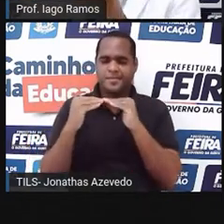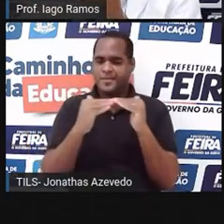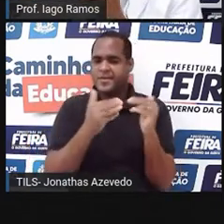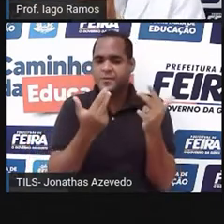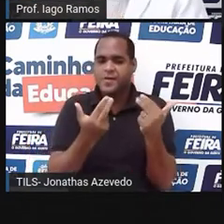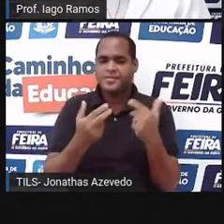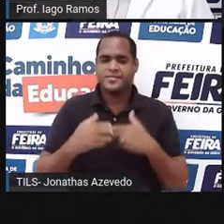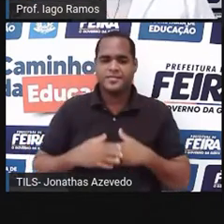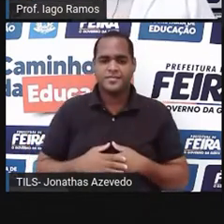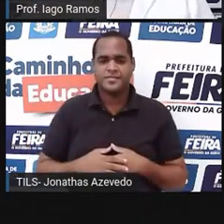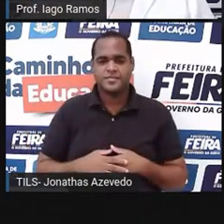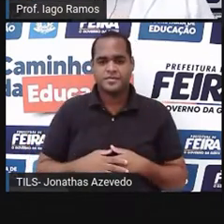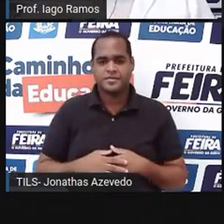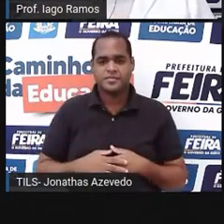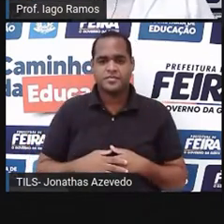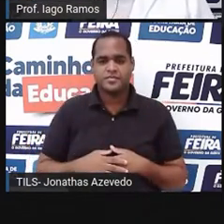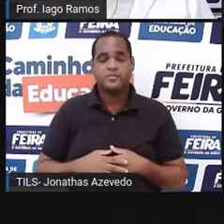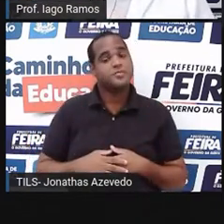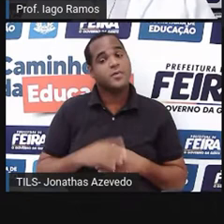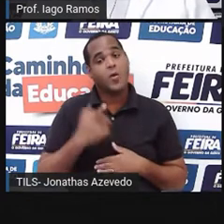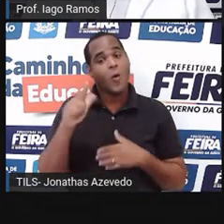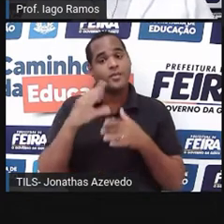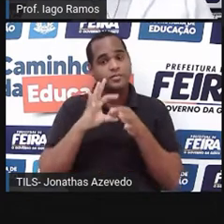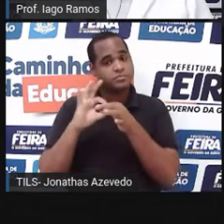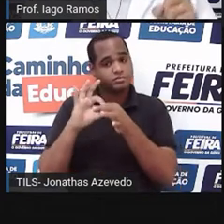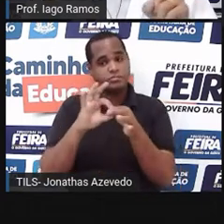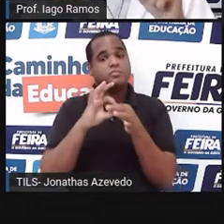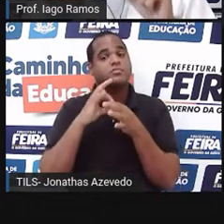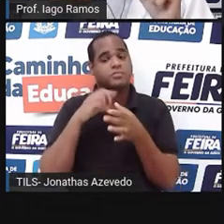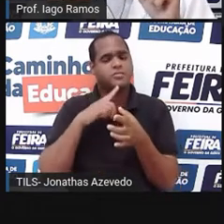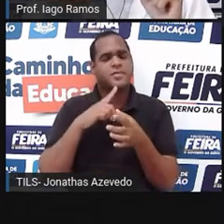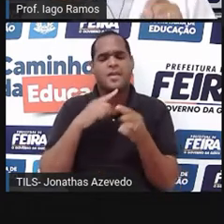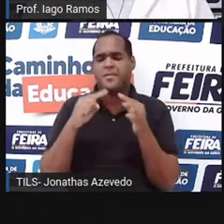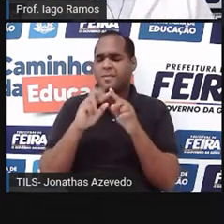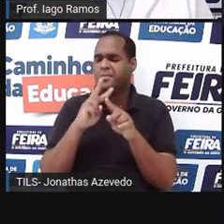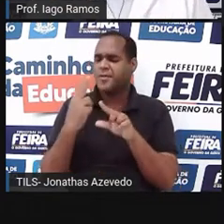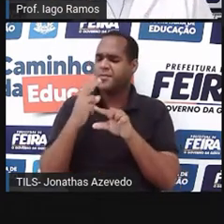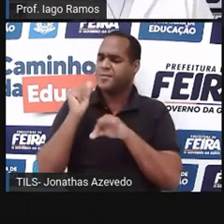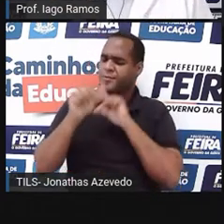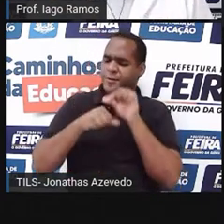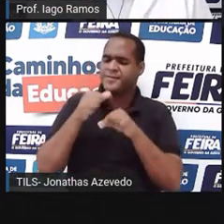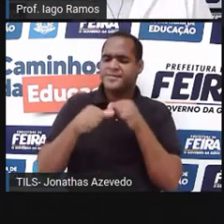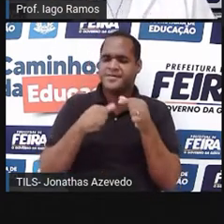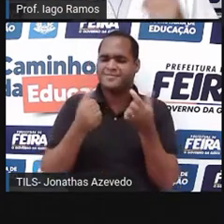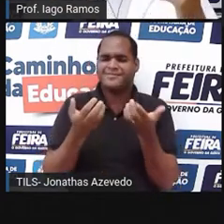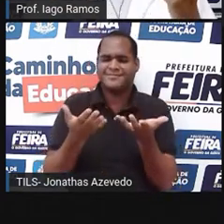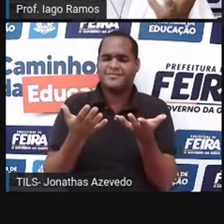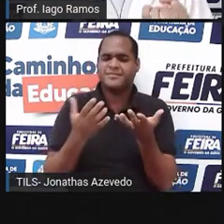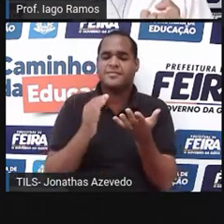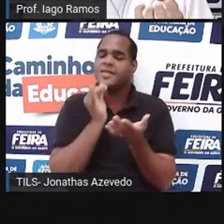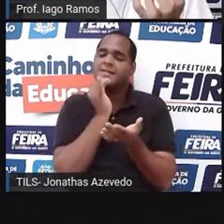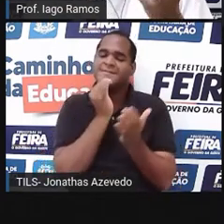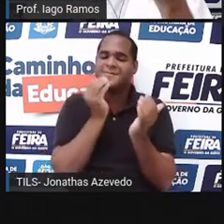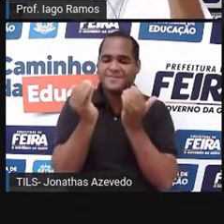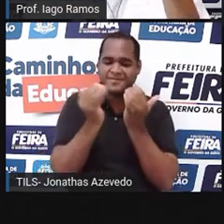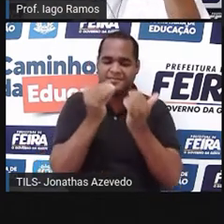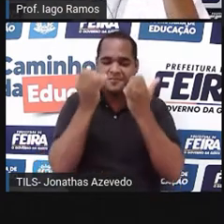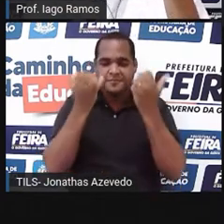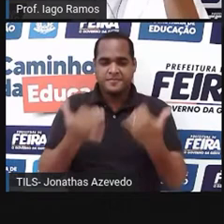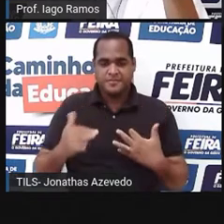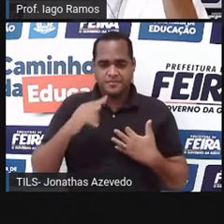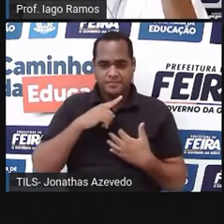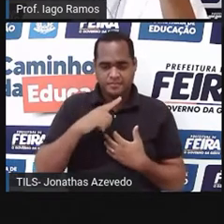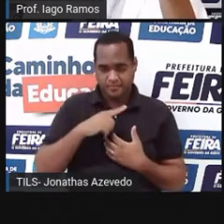Mas existe outro tipo de relação, que é a relação inversa. Então, por exemplo, se uma grandeza